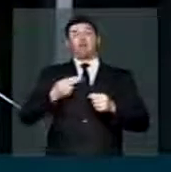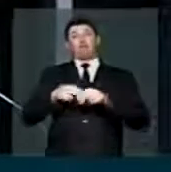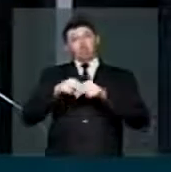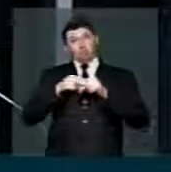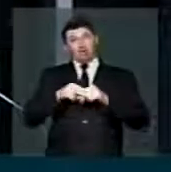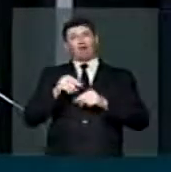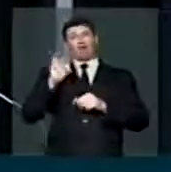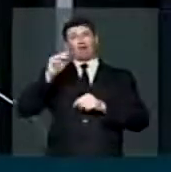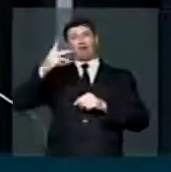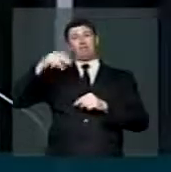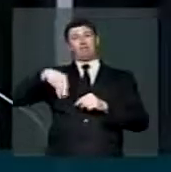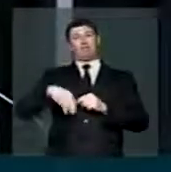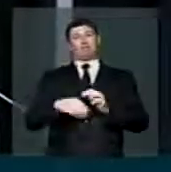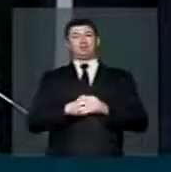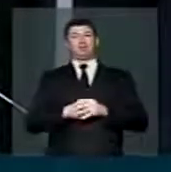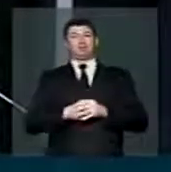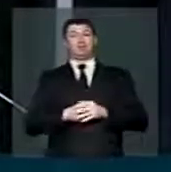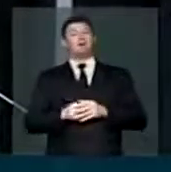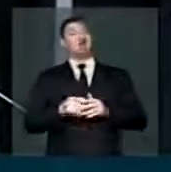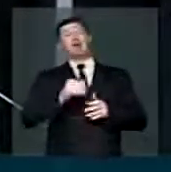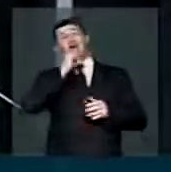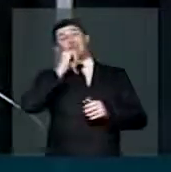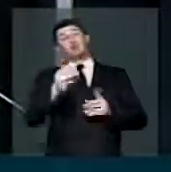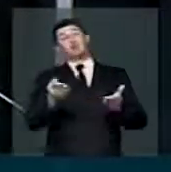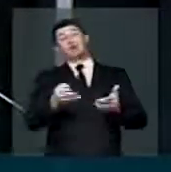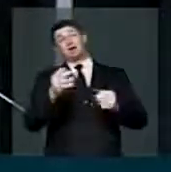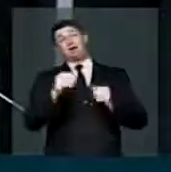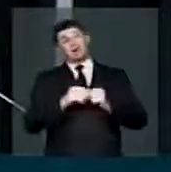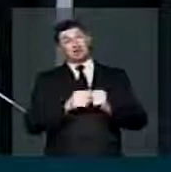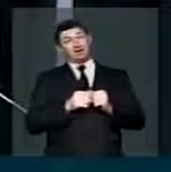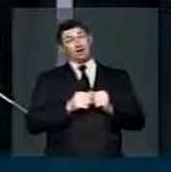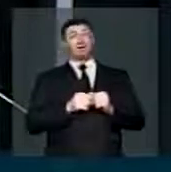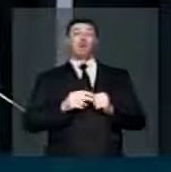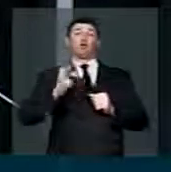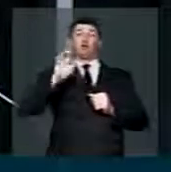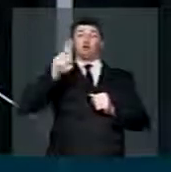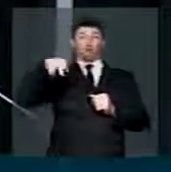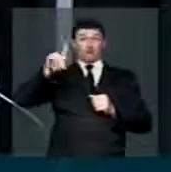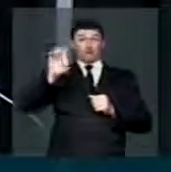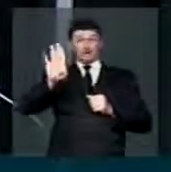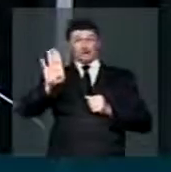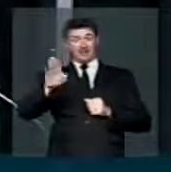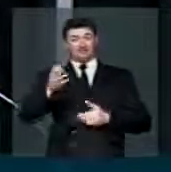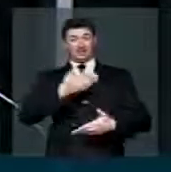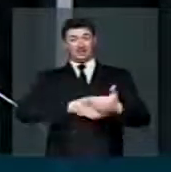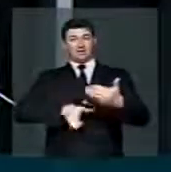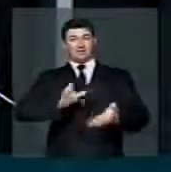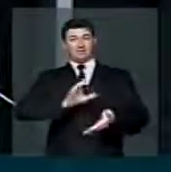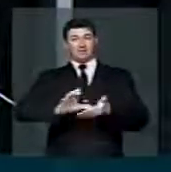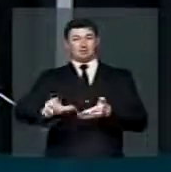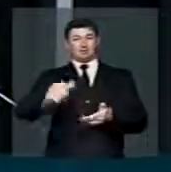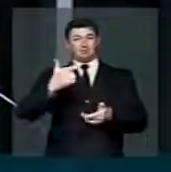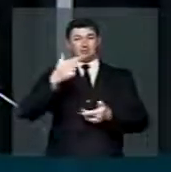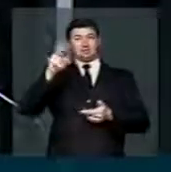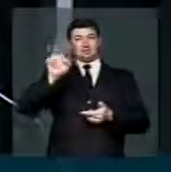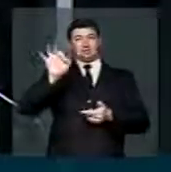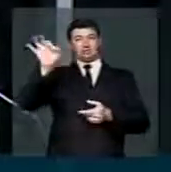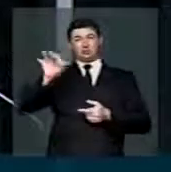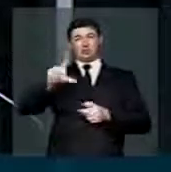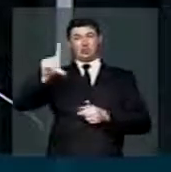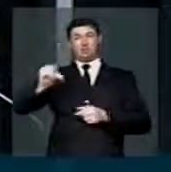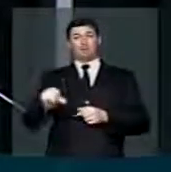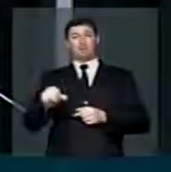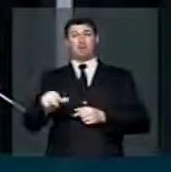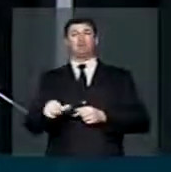Qual foi a notícia agora, deputado Amaury? Que o Fundeb repassou 25% a